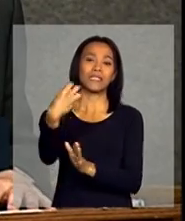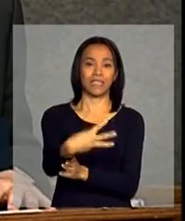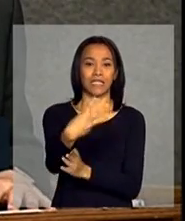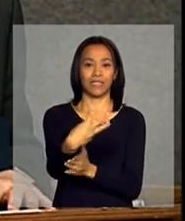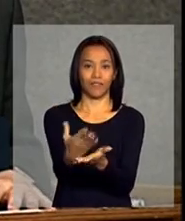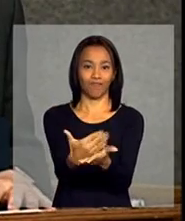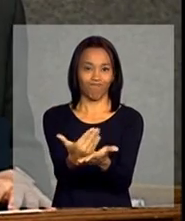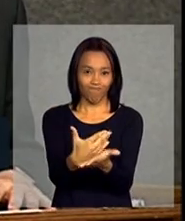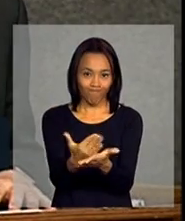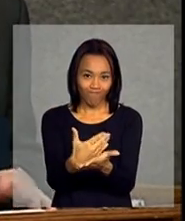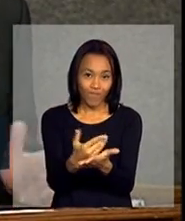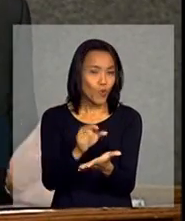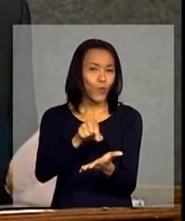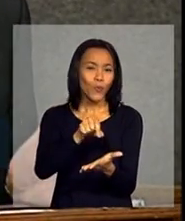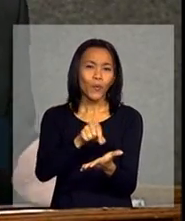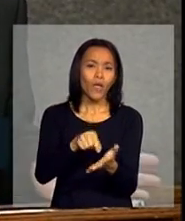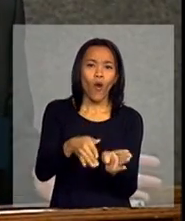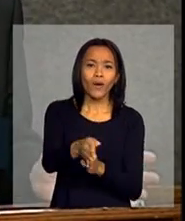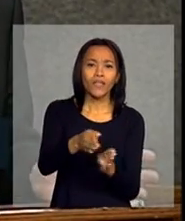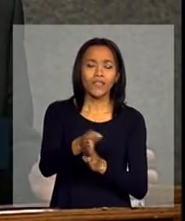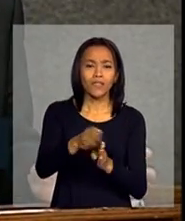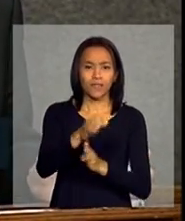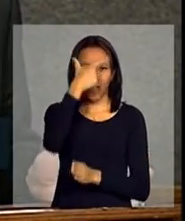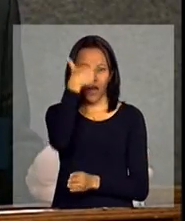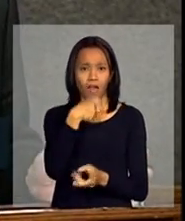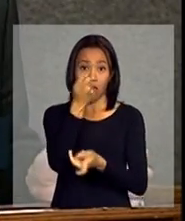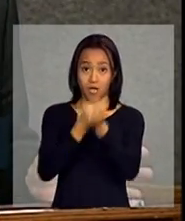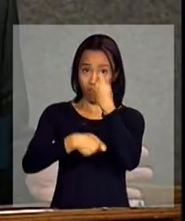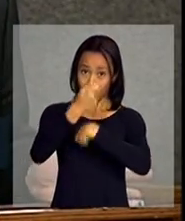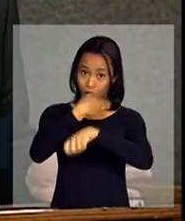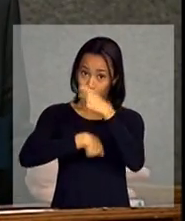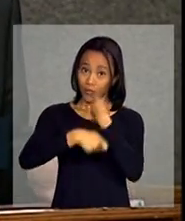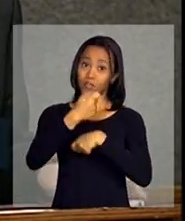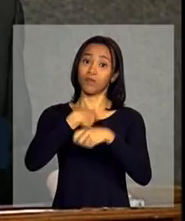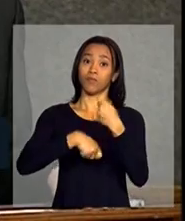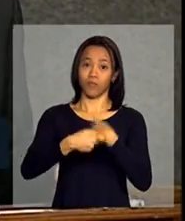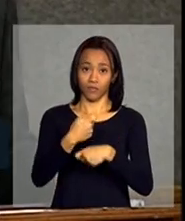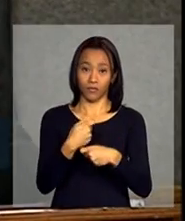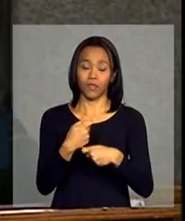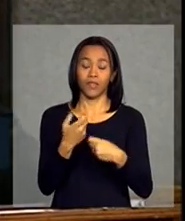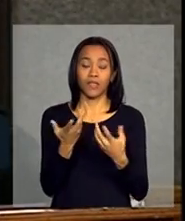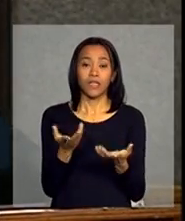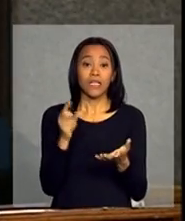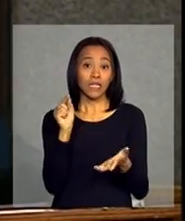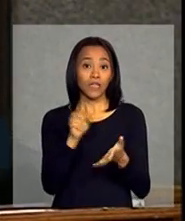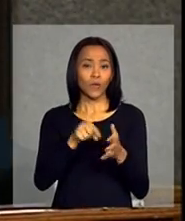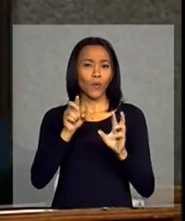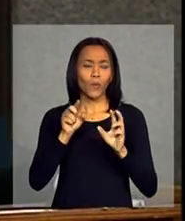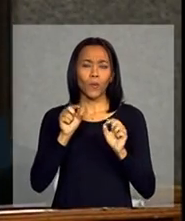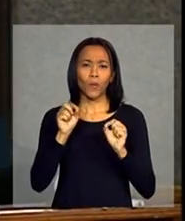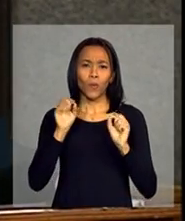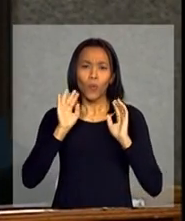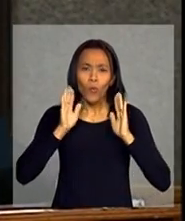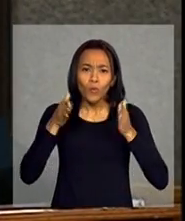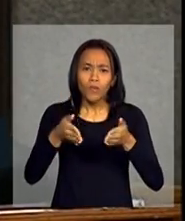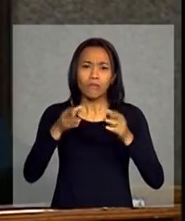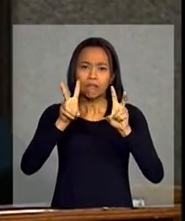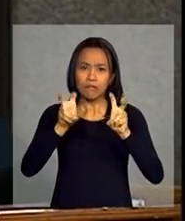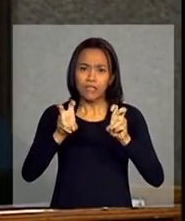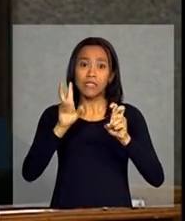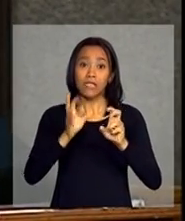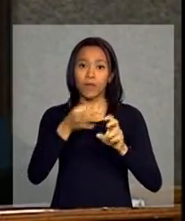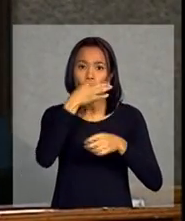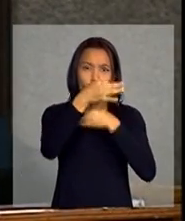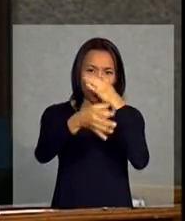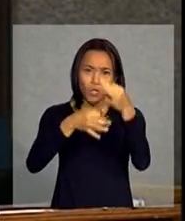sobre empreendedorismo, que é um fator crítico, porque há ênfase nos comentários